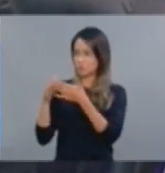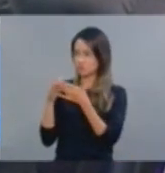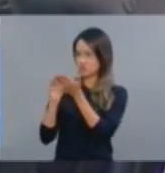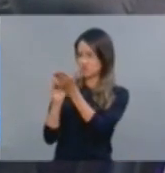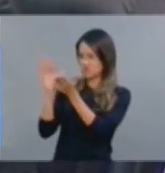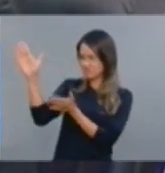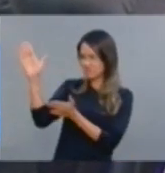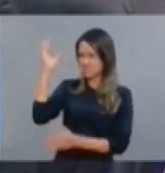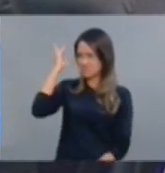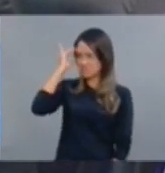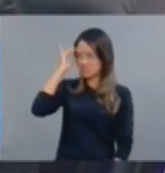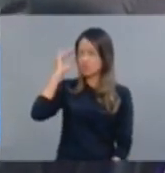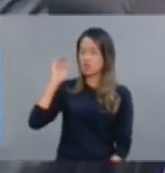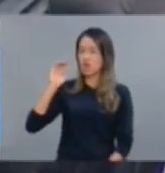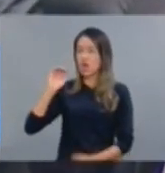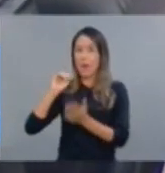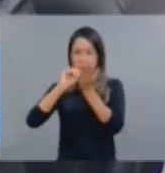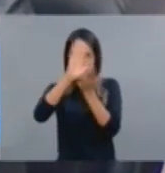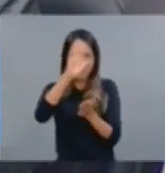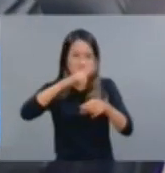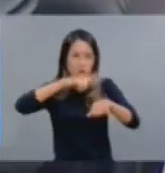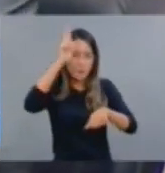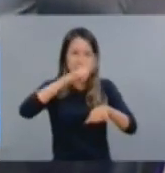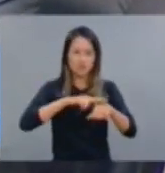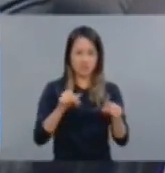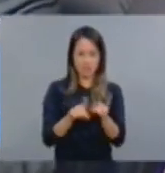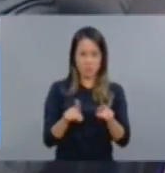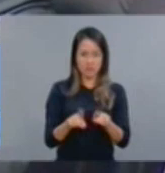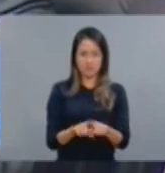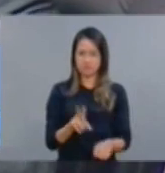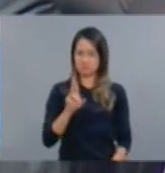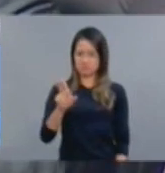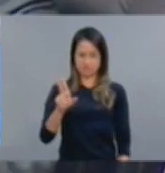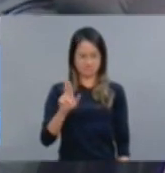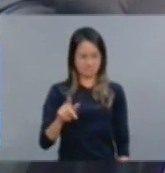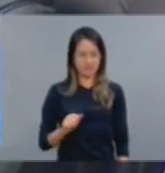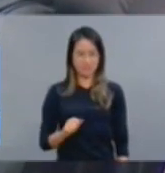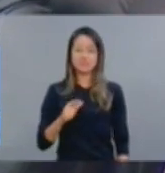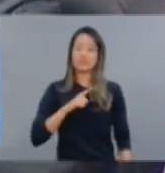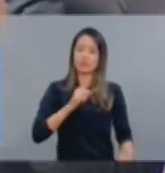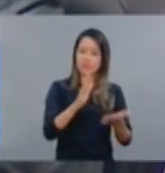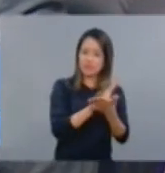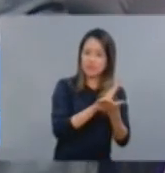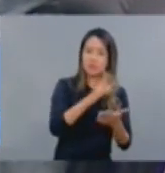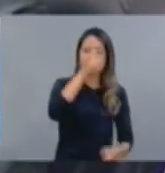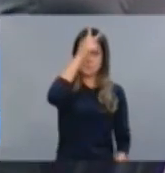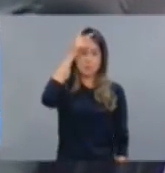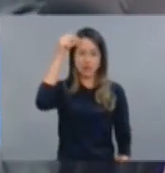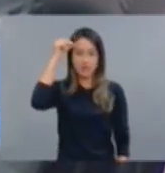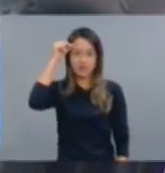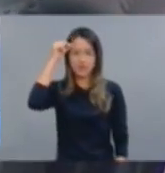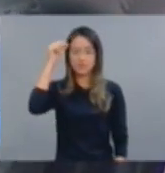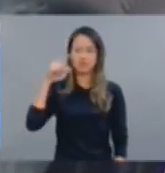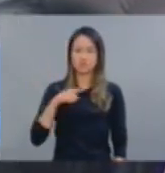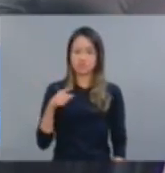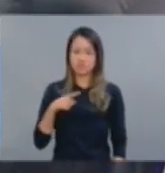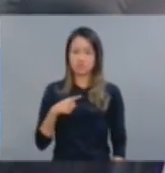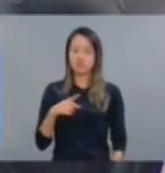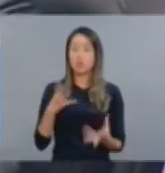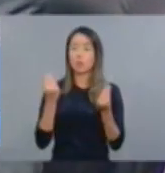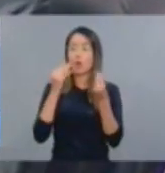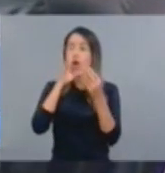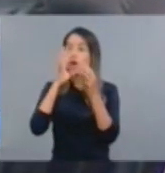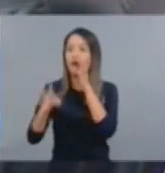Cláudio. Tem governador do PSDB, do DEM, prefeito, uma roma de prefeito com denúncia no